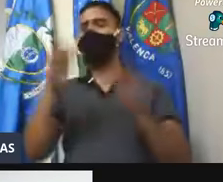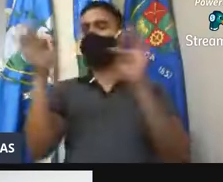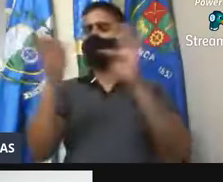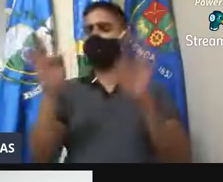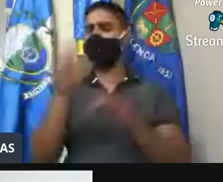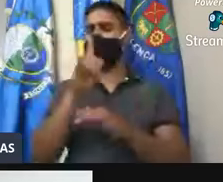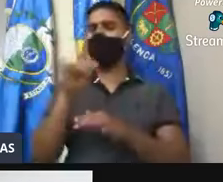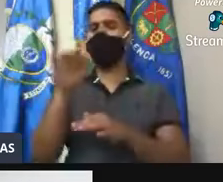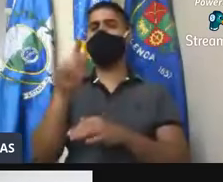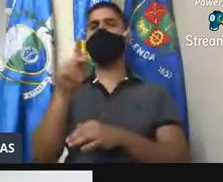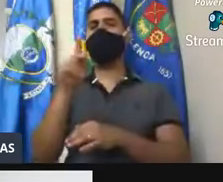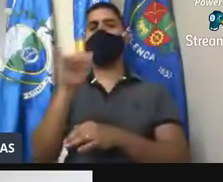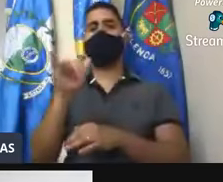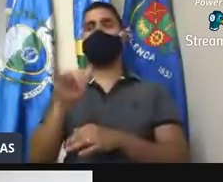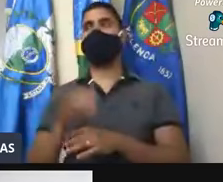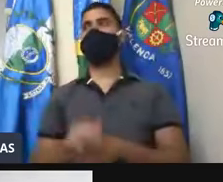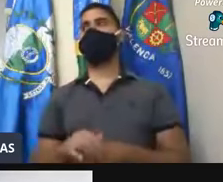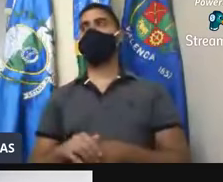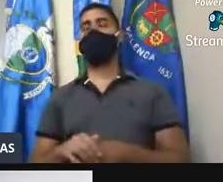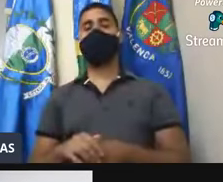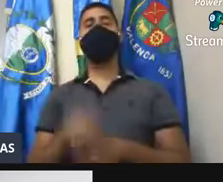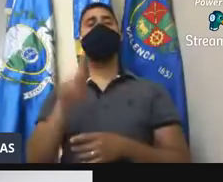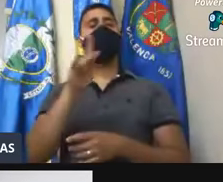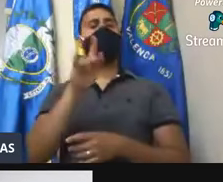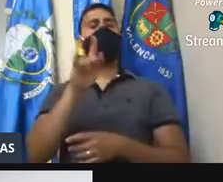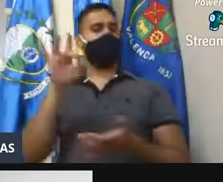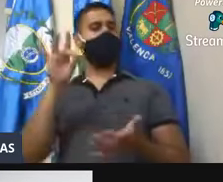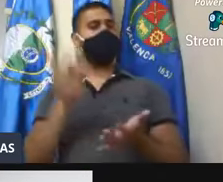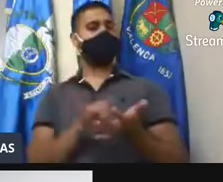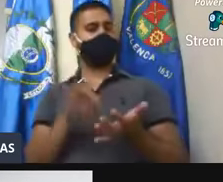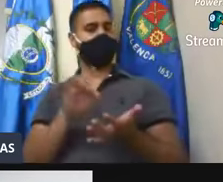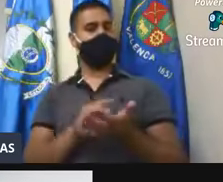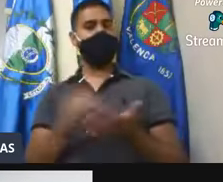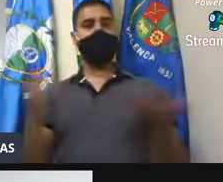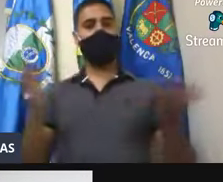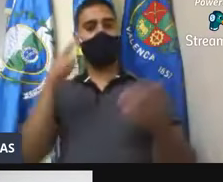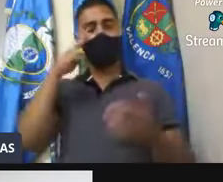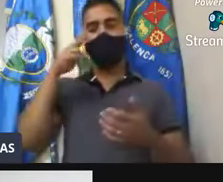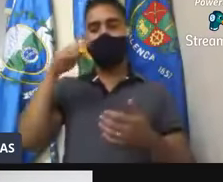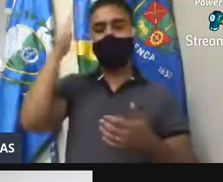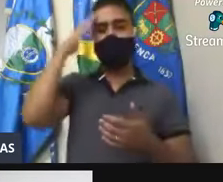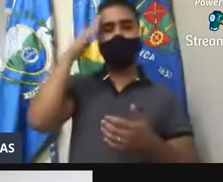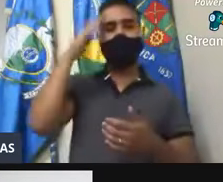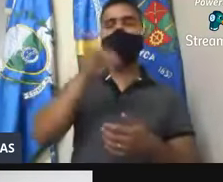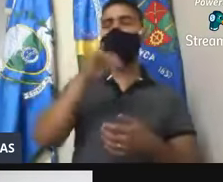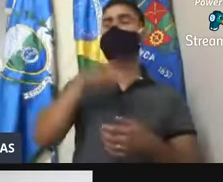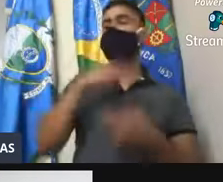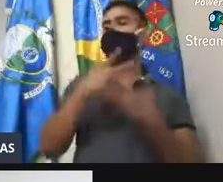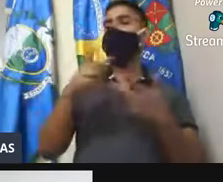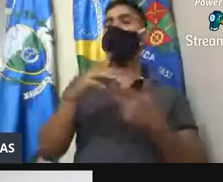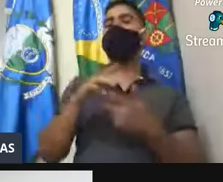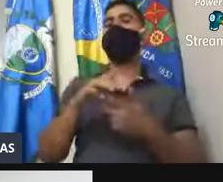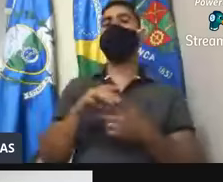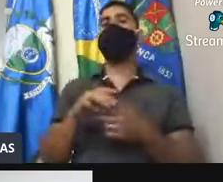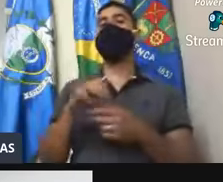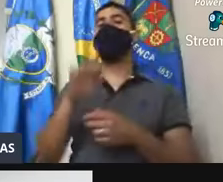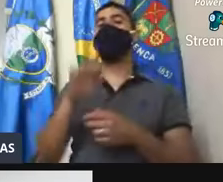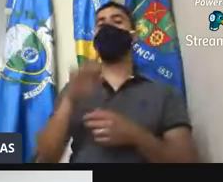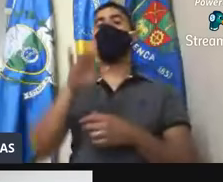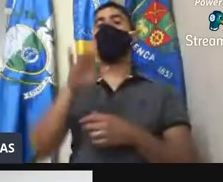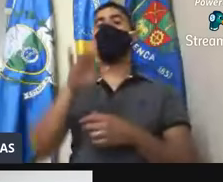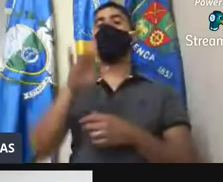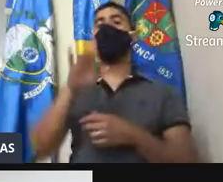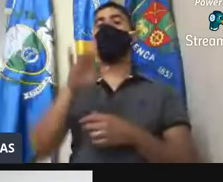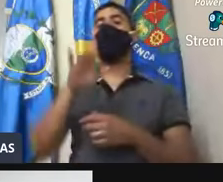Pais para todo mundo, mas pai não é só aquele de Facebook, não. Pai é aquele, e agora vai ver se o seu filho está sendo exposto. O vereador